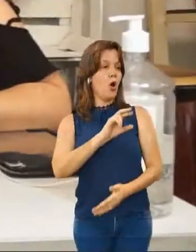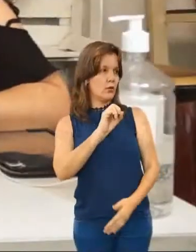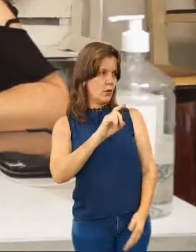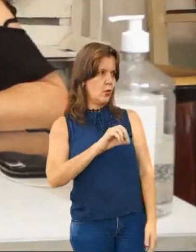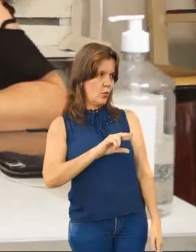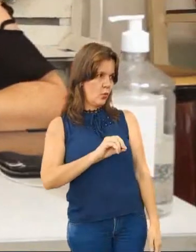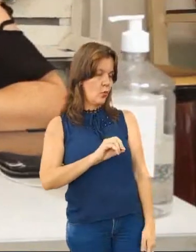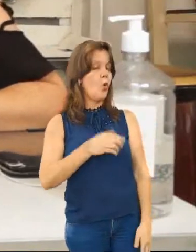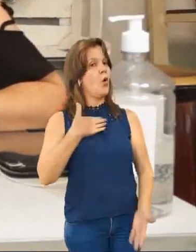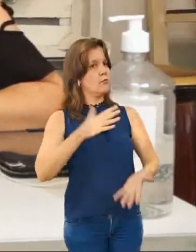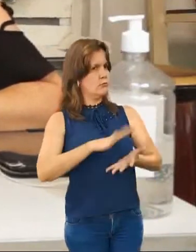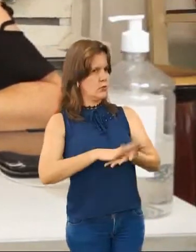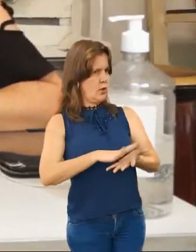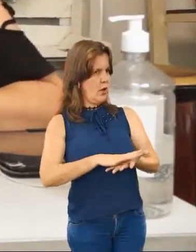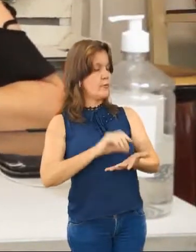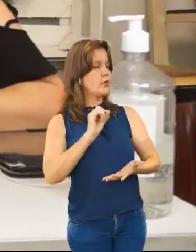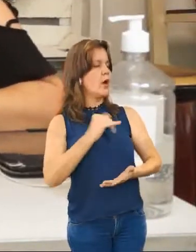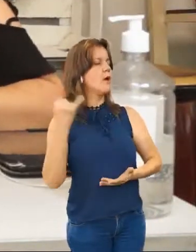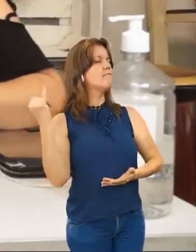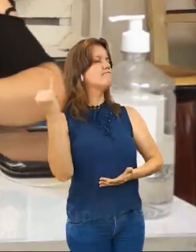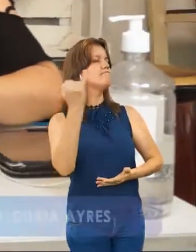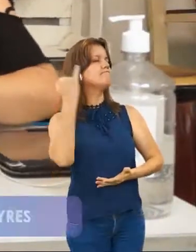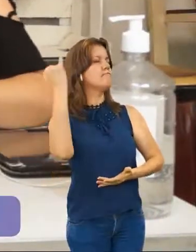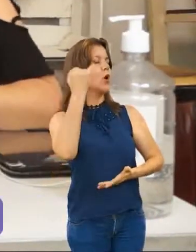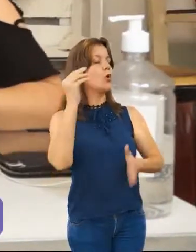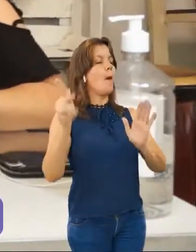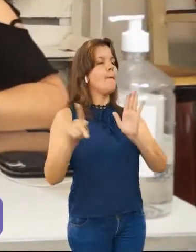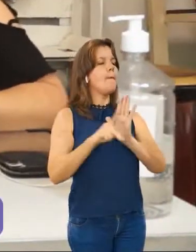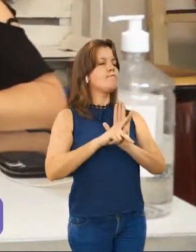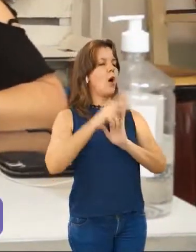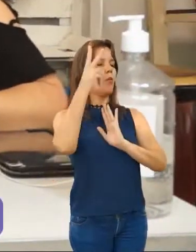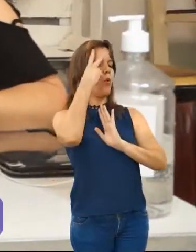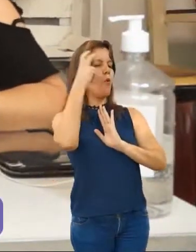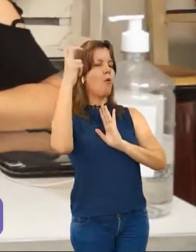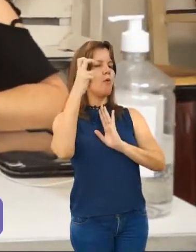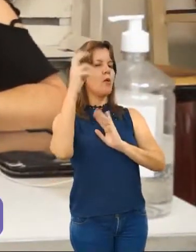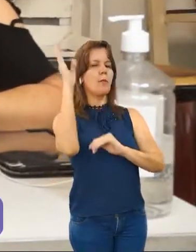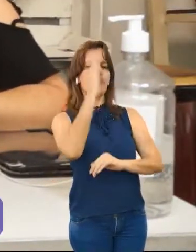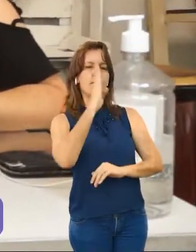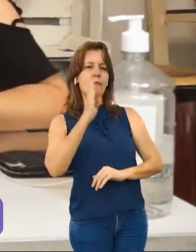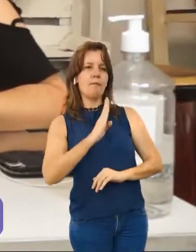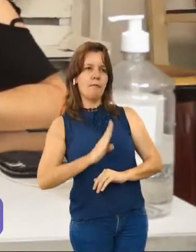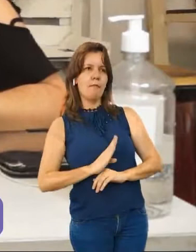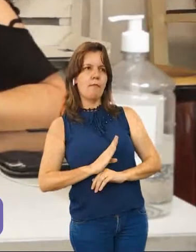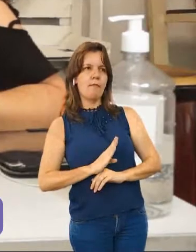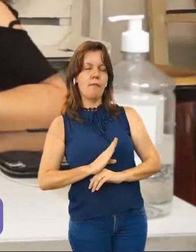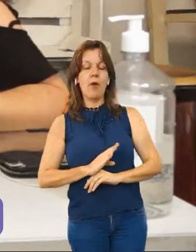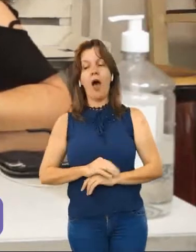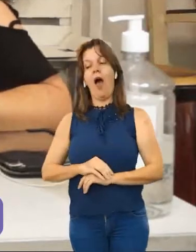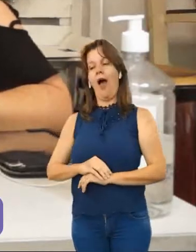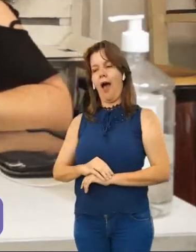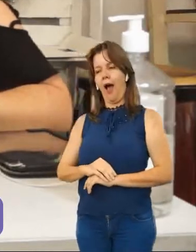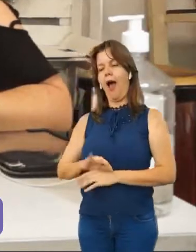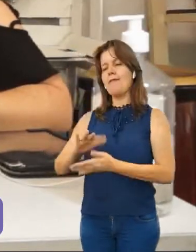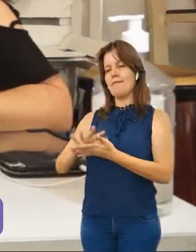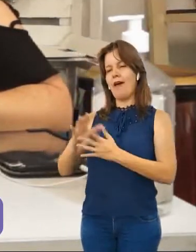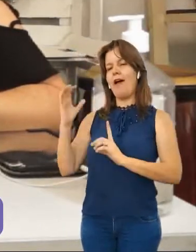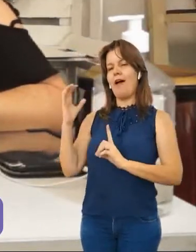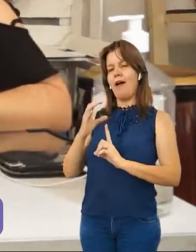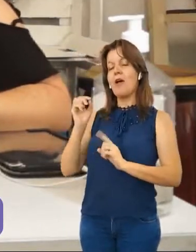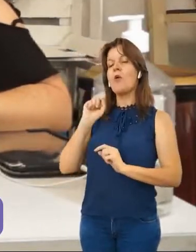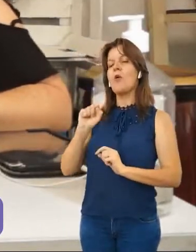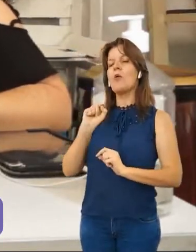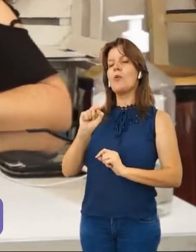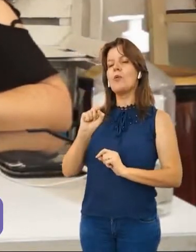Rodrigo, o samba é um importante elemento da cultura popular brasileira. As influências do samba são